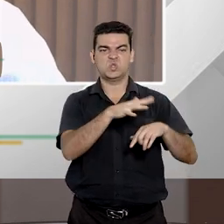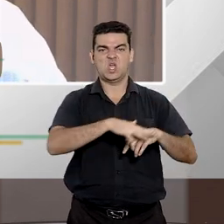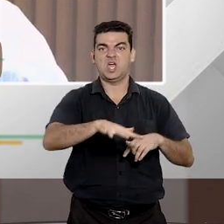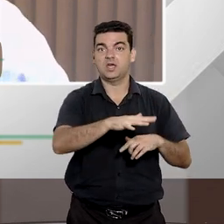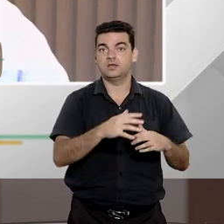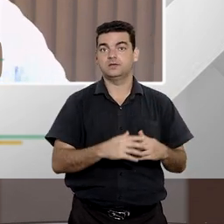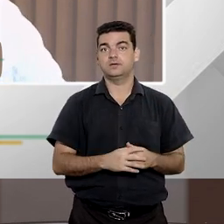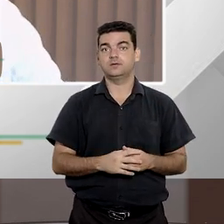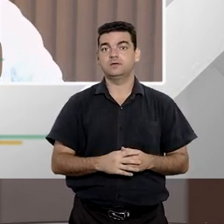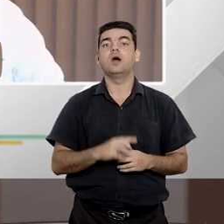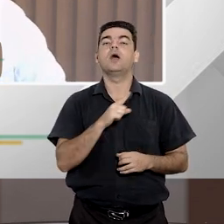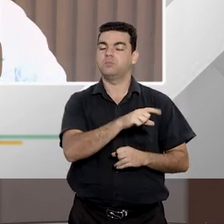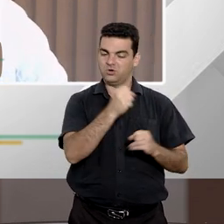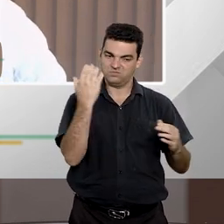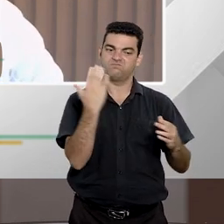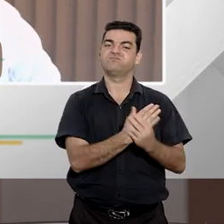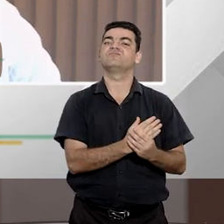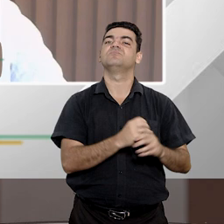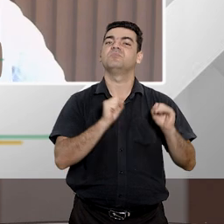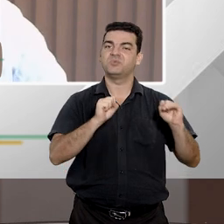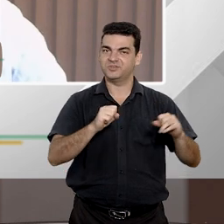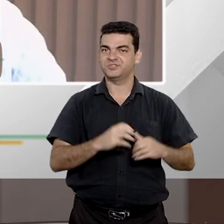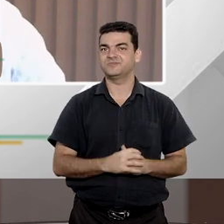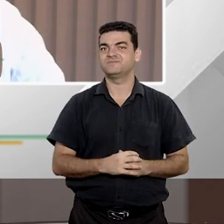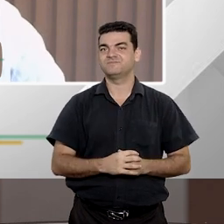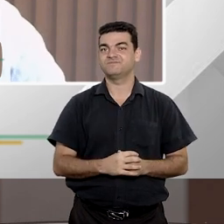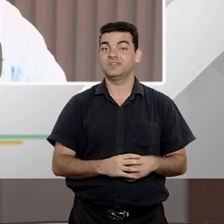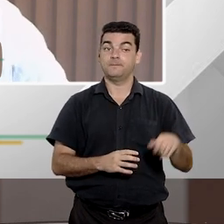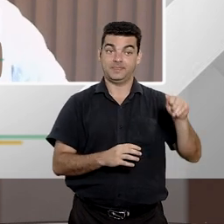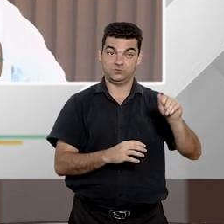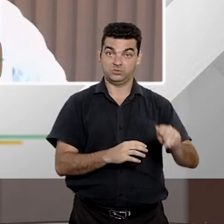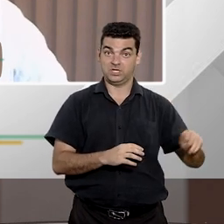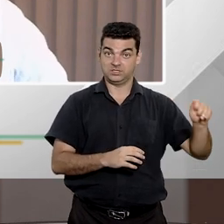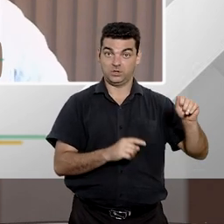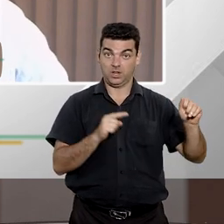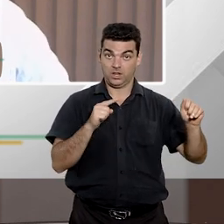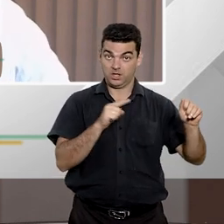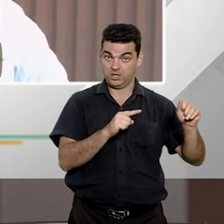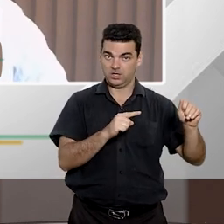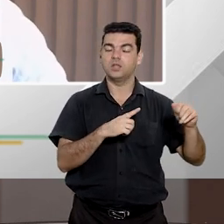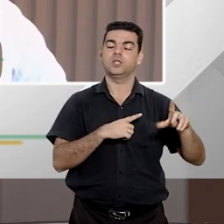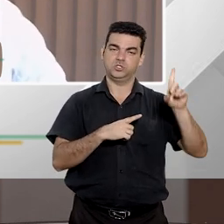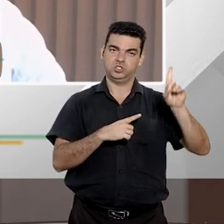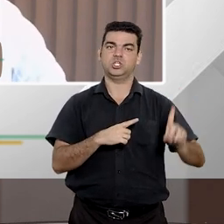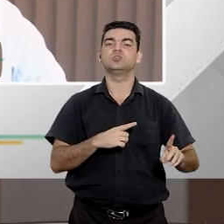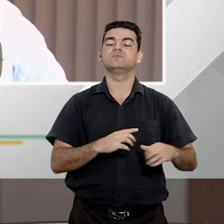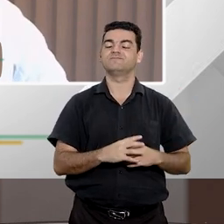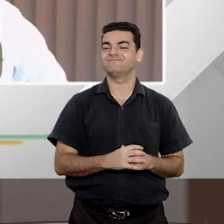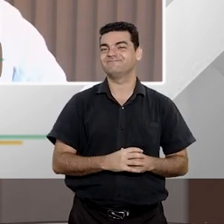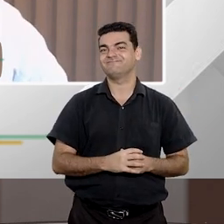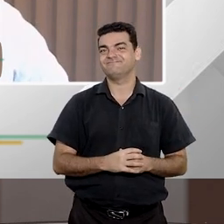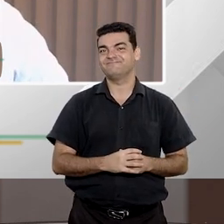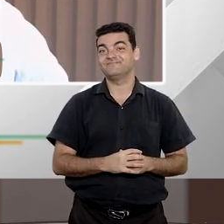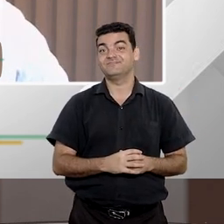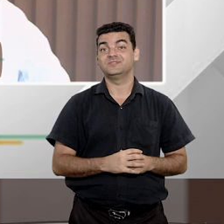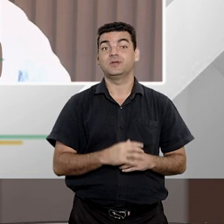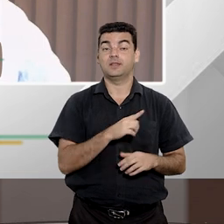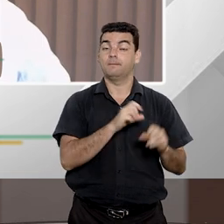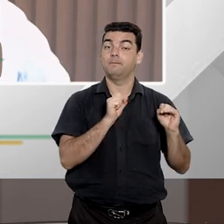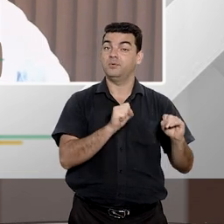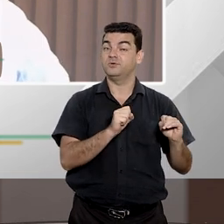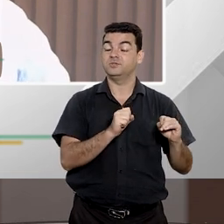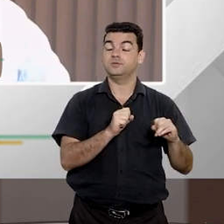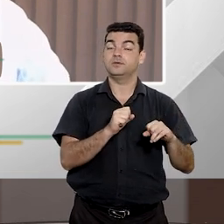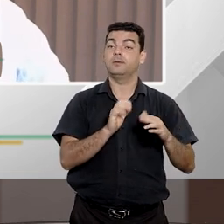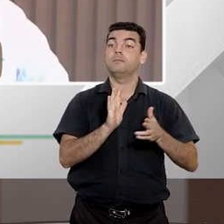região. Então, essa associação terá, evidentemente, a legitimidade